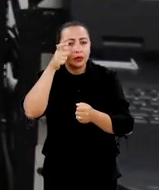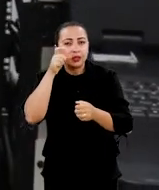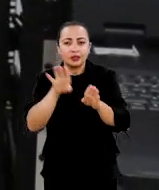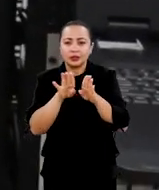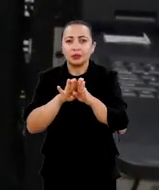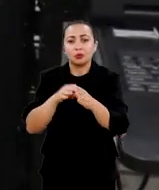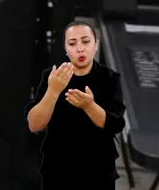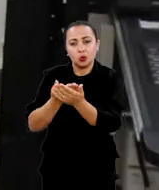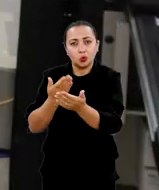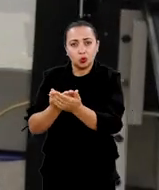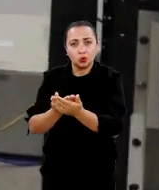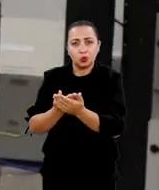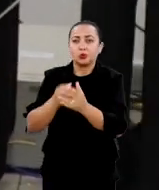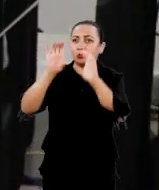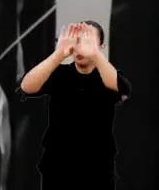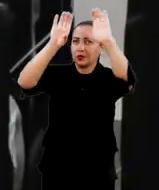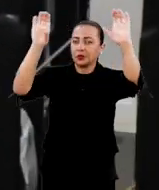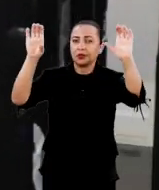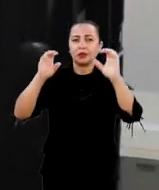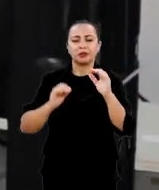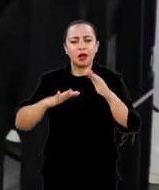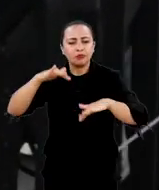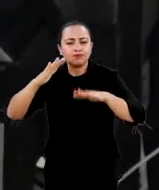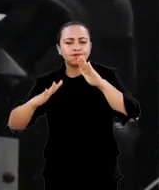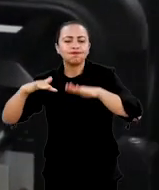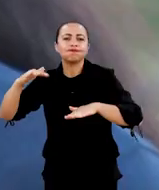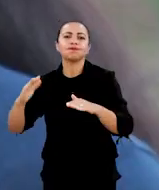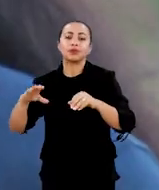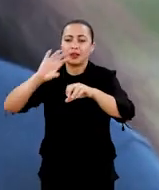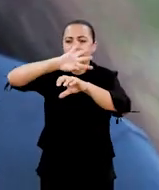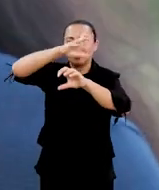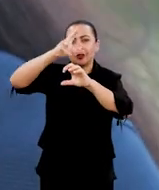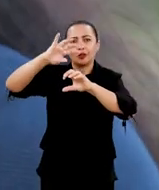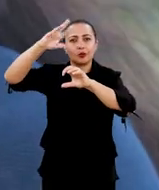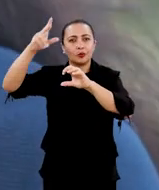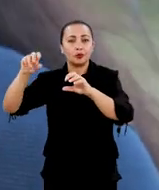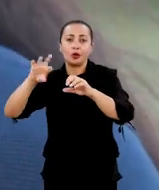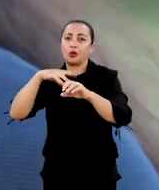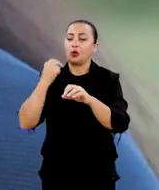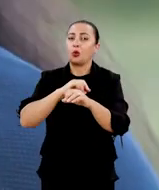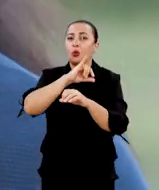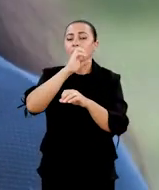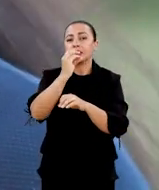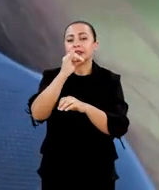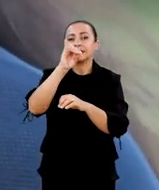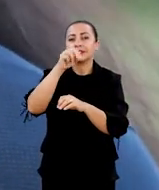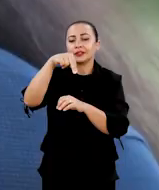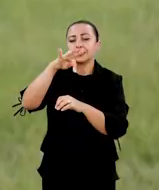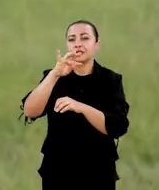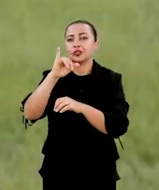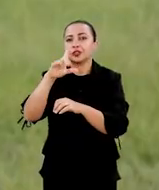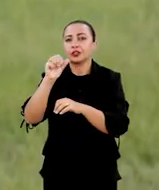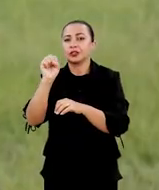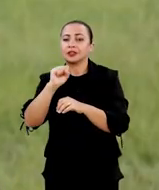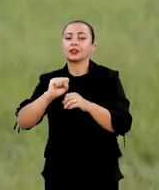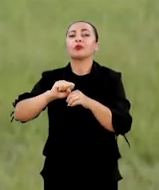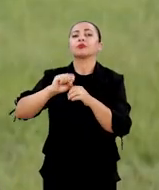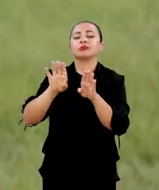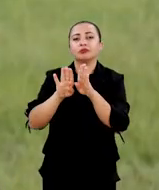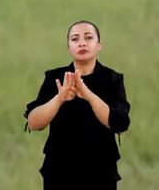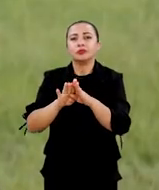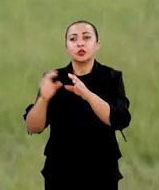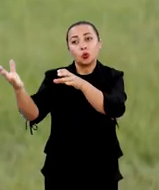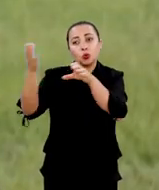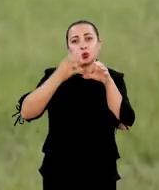com o interesse também de estudar o clima espacial e estudar as perturbações de plasma que chamamos de cintilação dinosférica. Então, eles